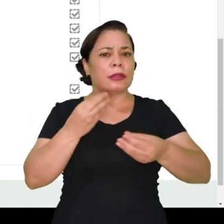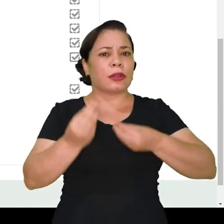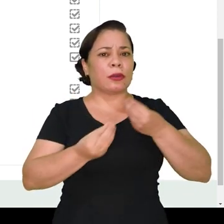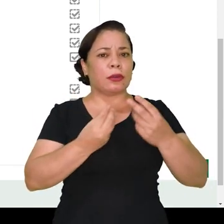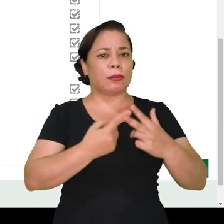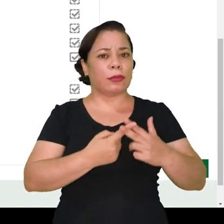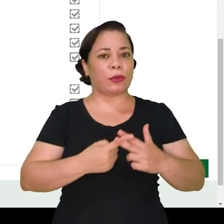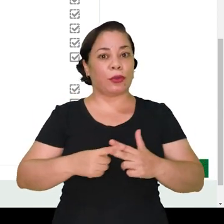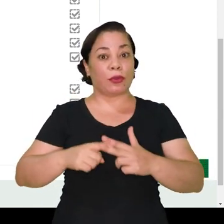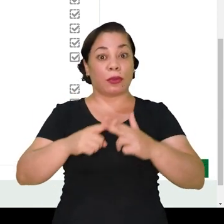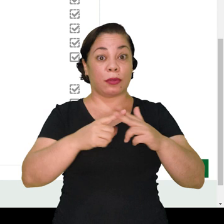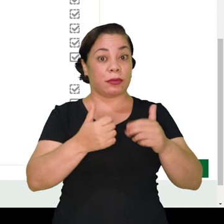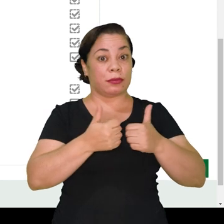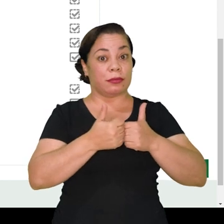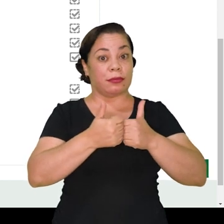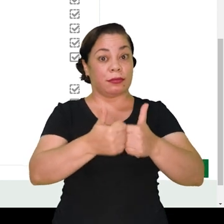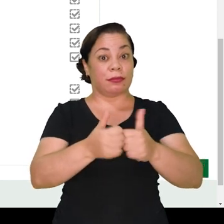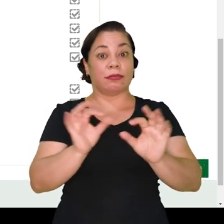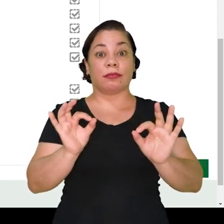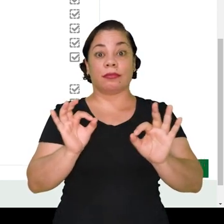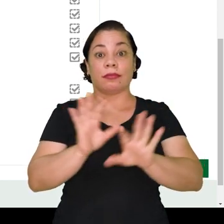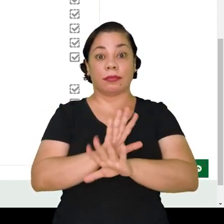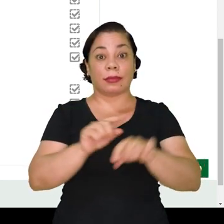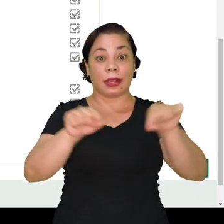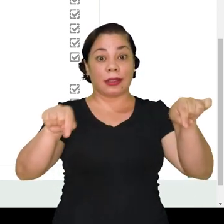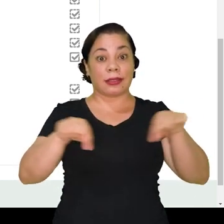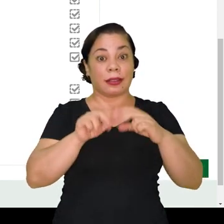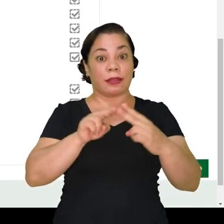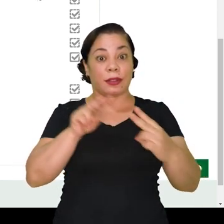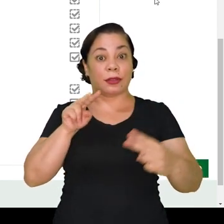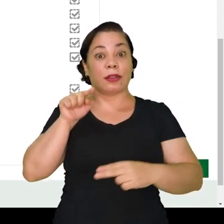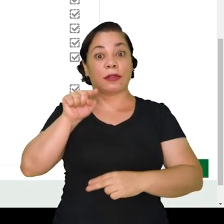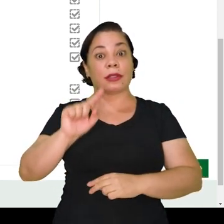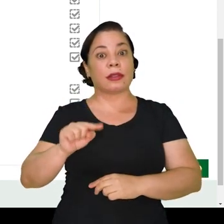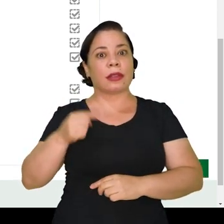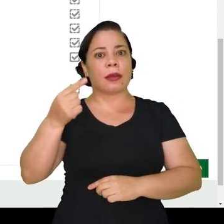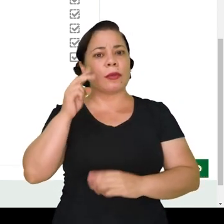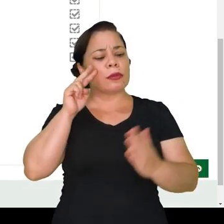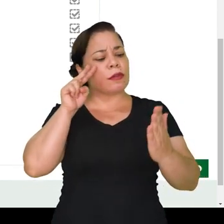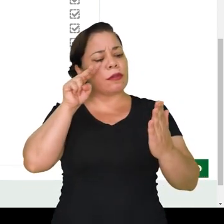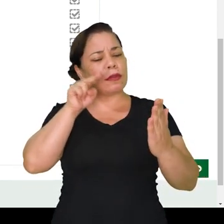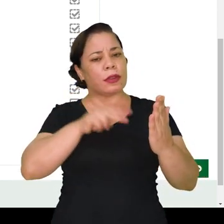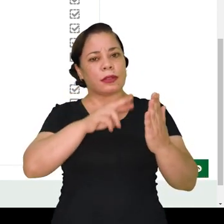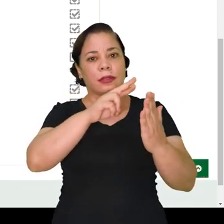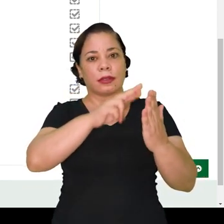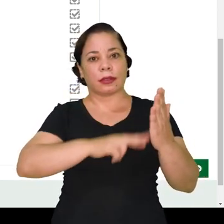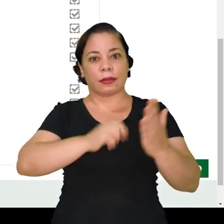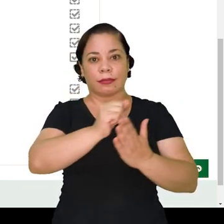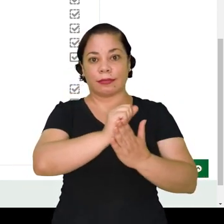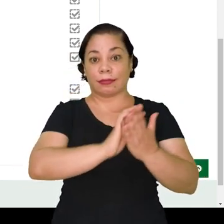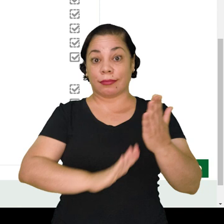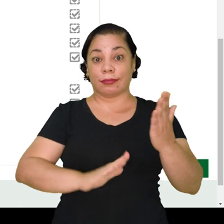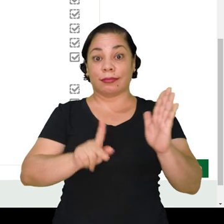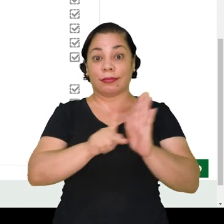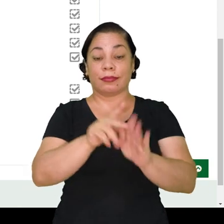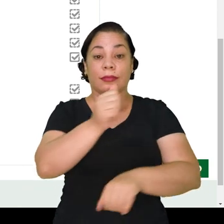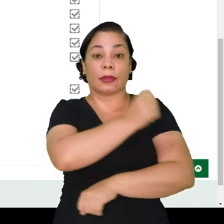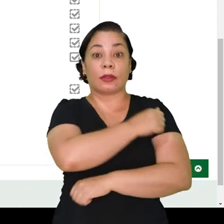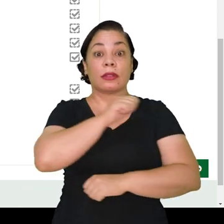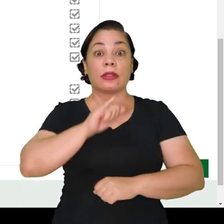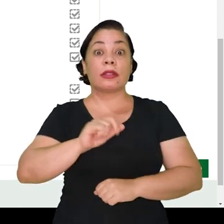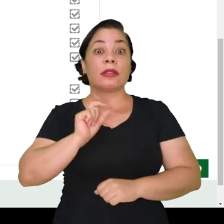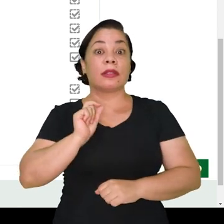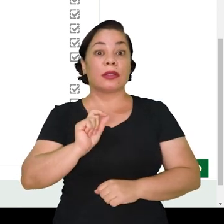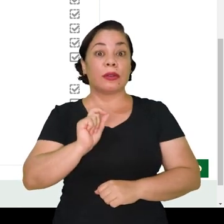identifique como está configurado esse acompanhamento de conclusão na sala para que você depois observe no relatório de atividade